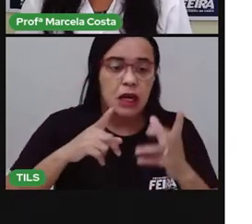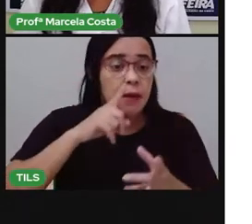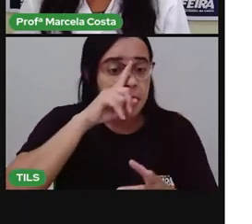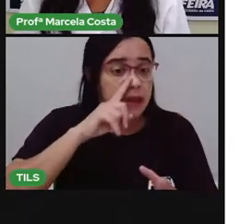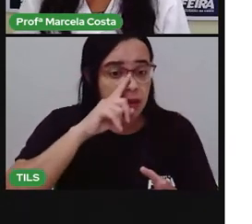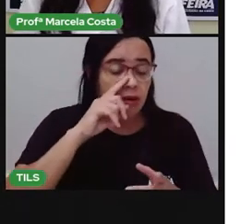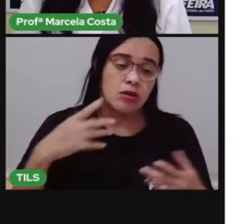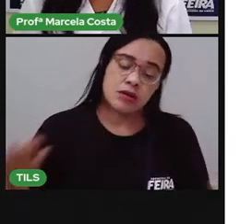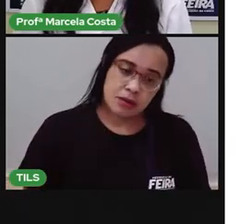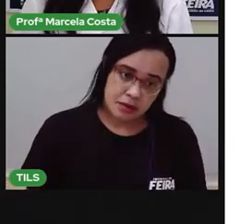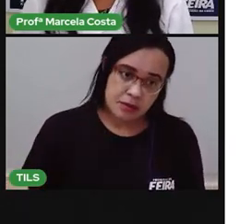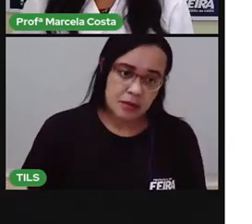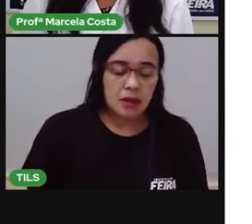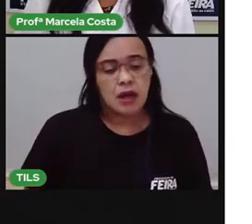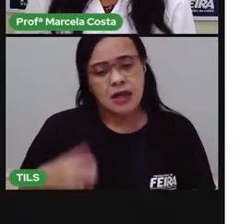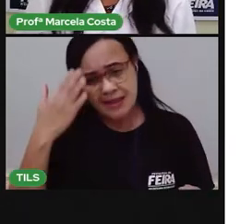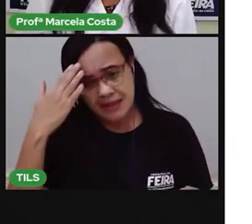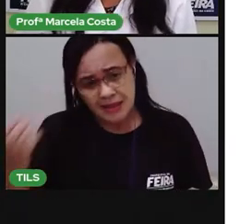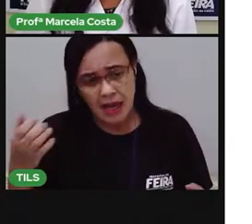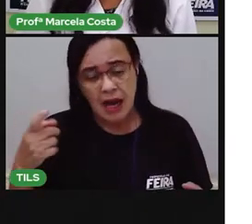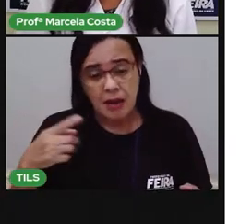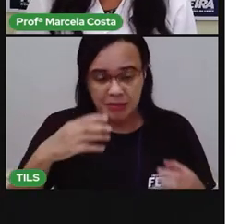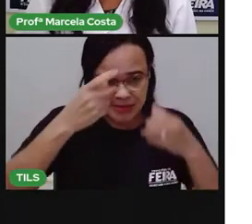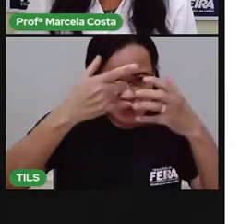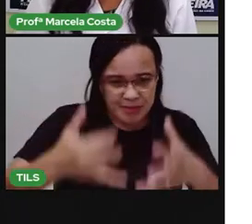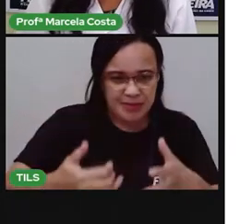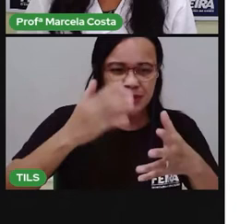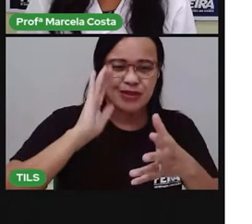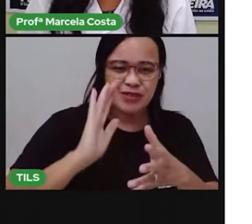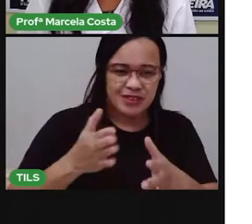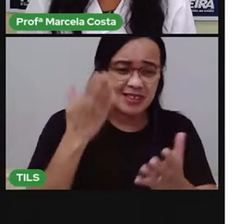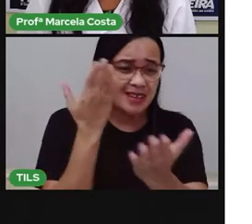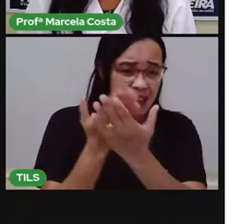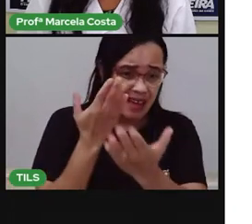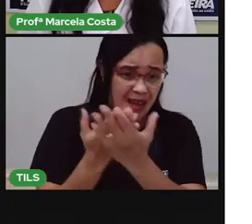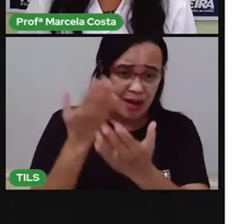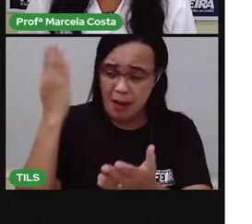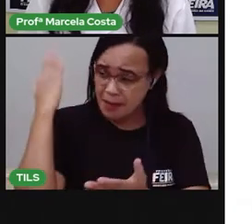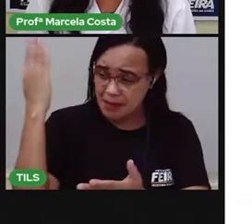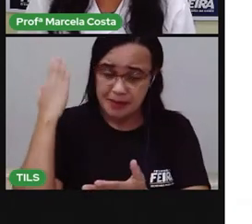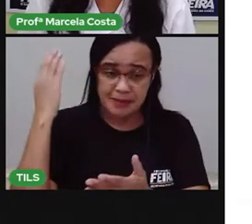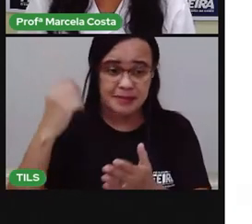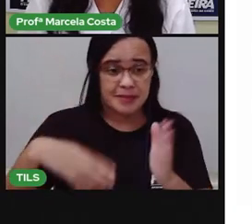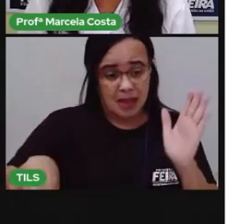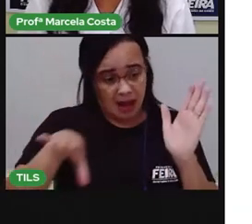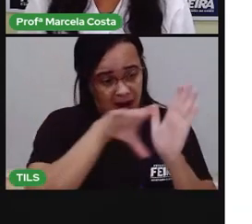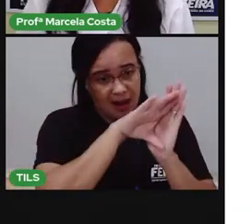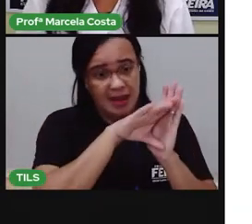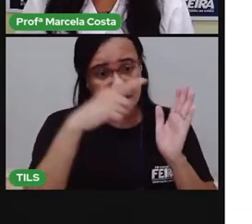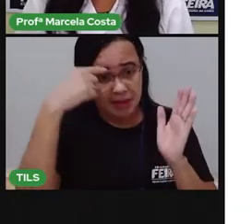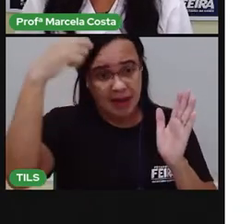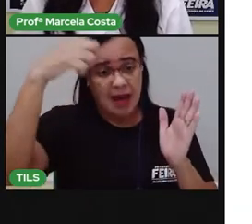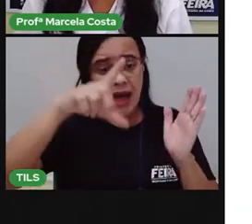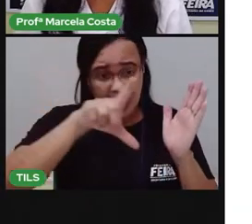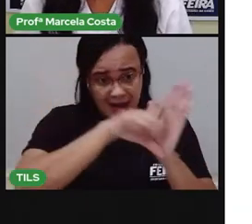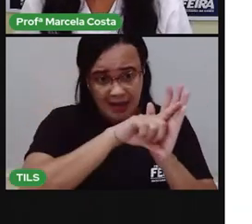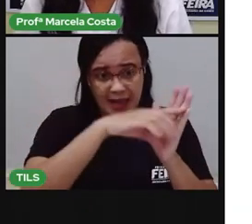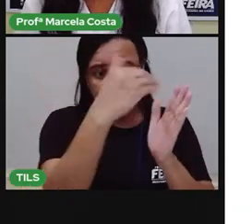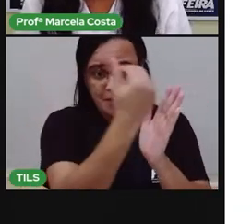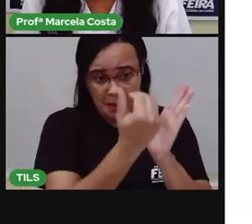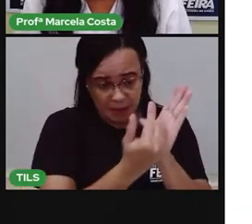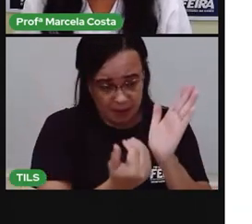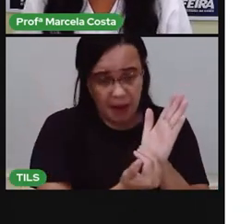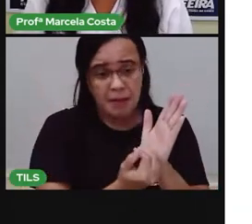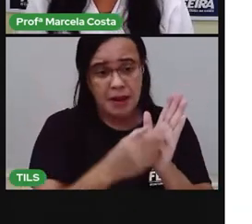existe uma lei, no Estatuto da Criança e do Adolescente, que protege a criança do trabalho infantil, trabalho e atividade